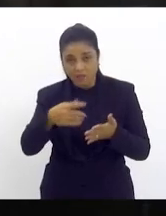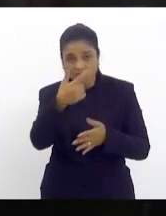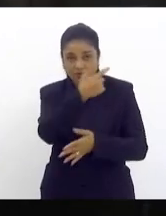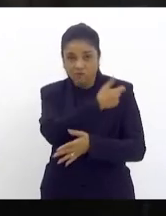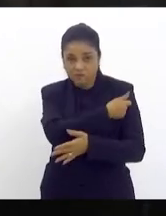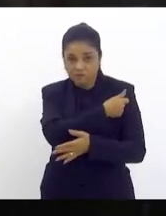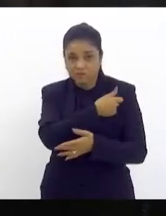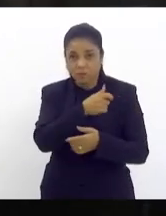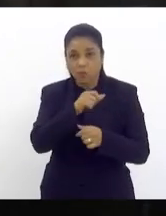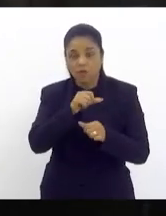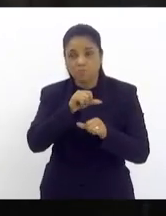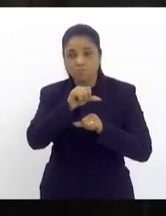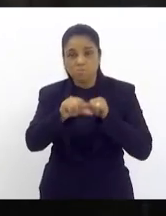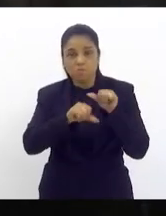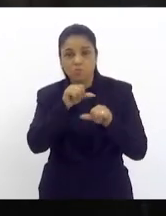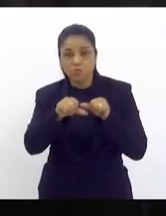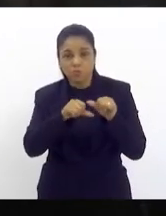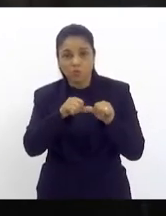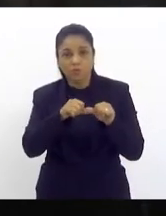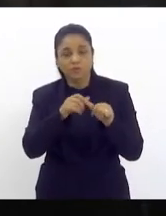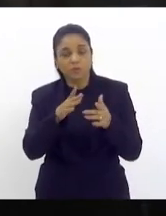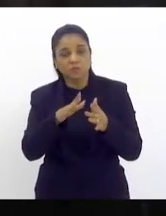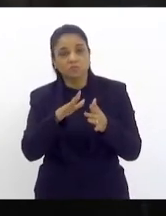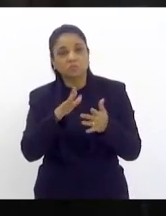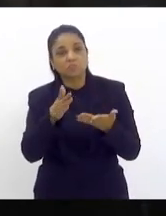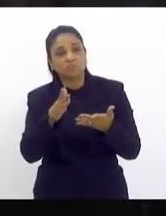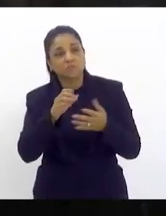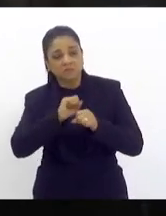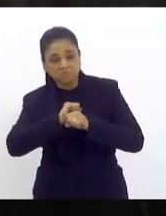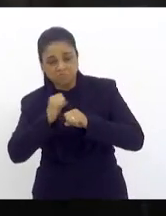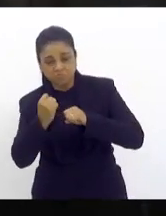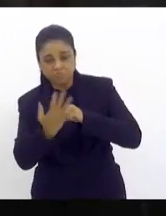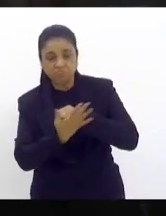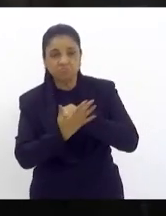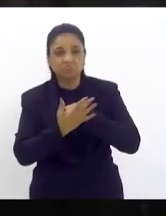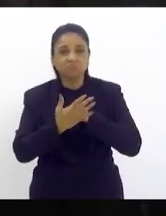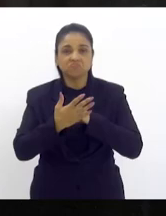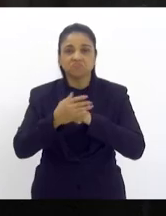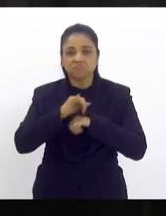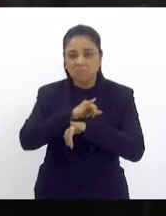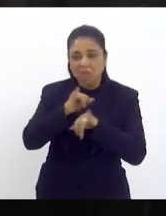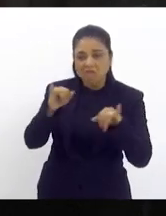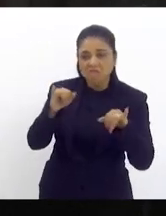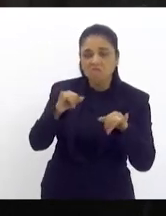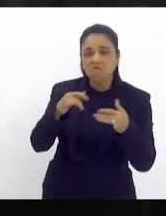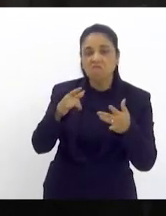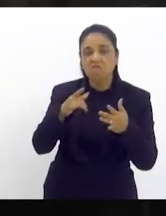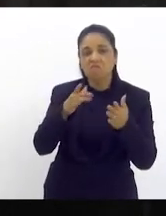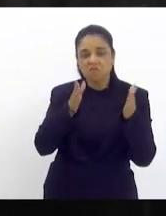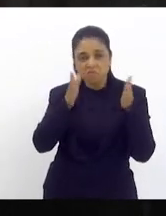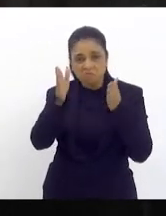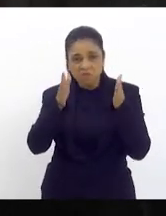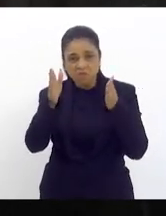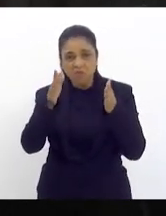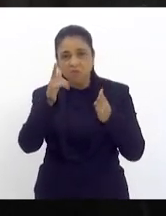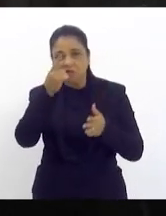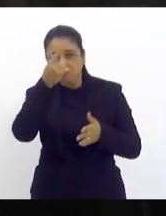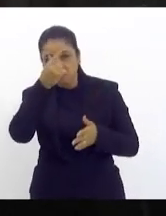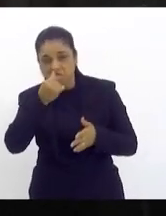a covid-19 dizendo que era gripezinha que quem tomasse vacina ia virar jacaré